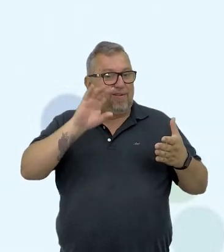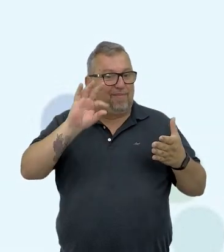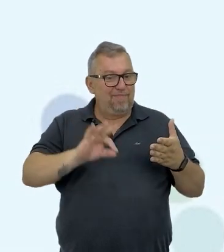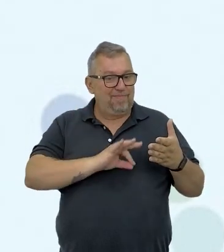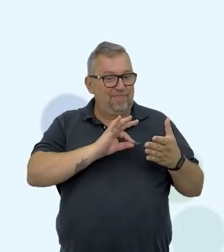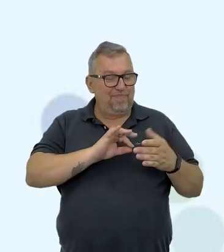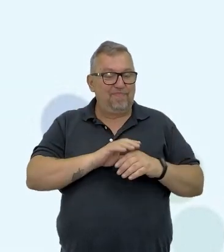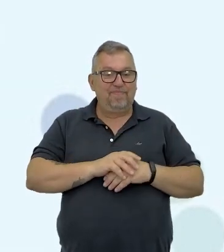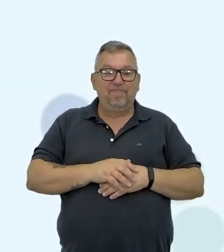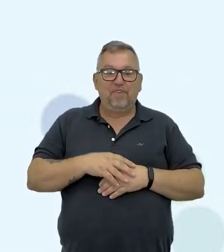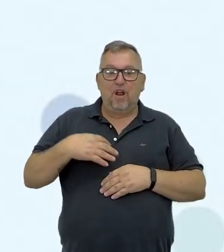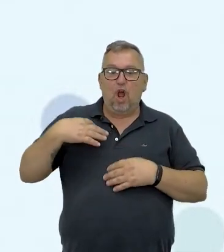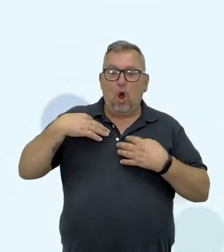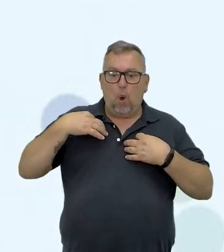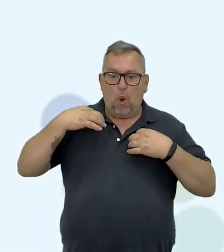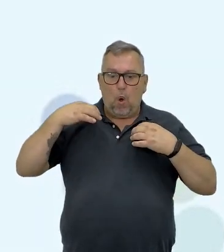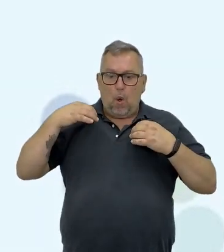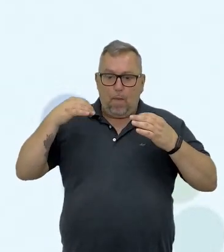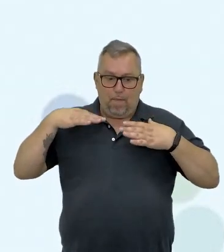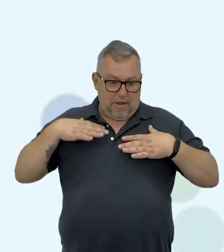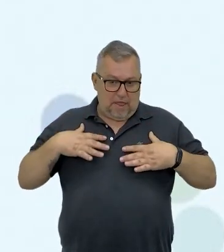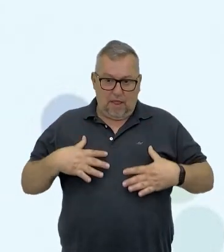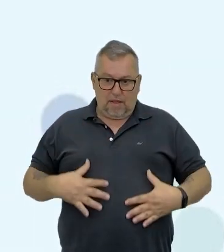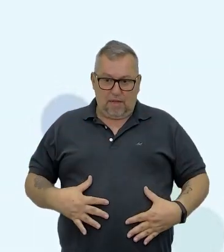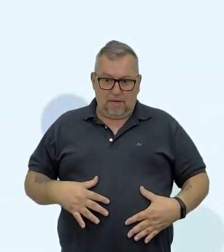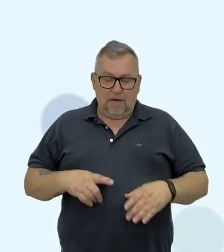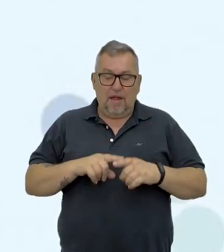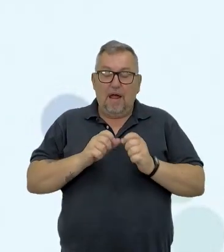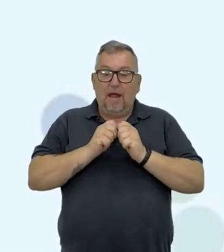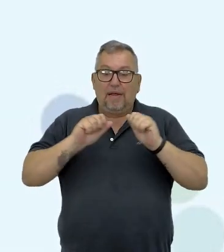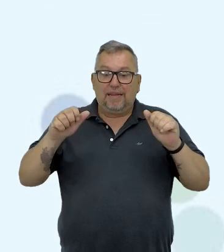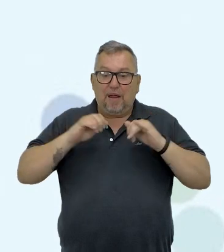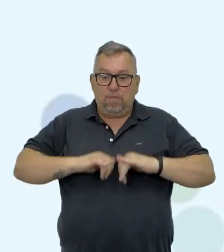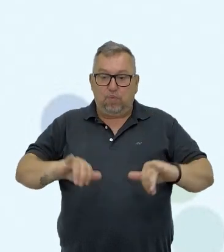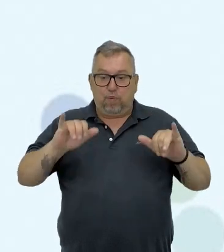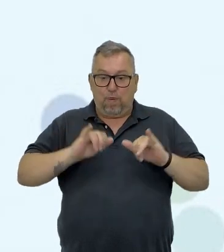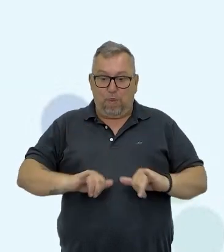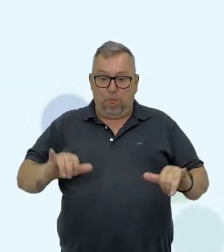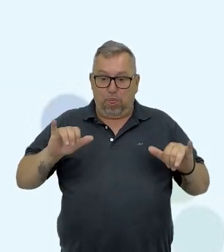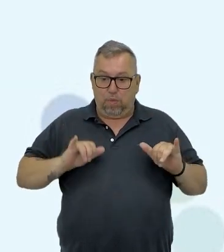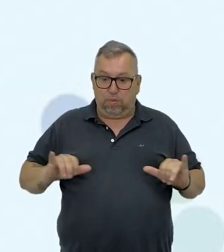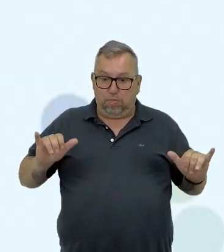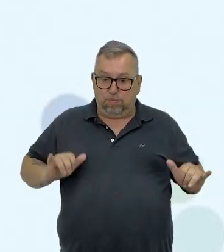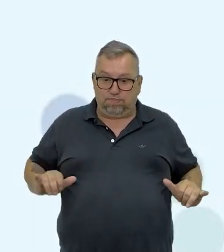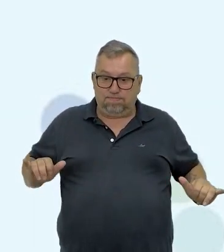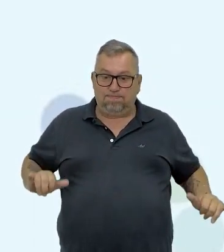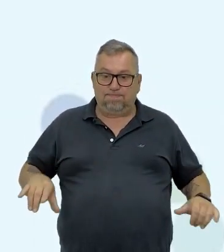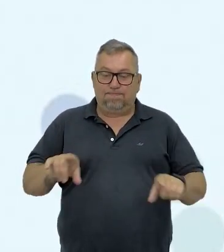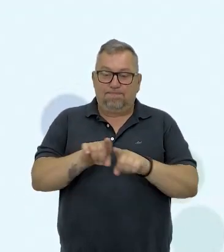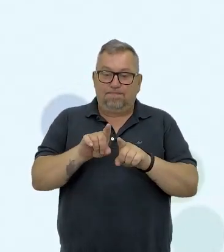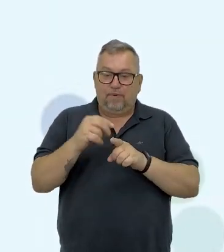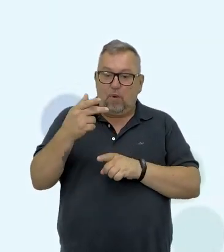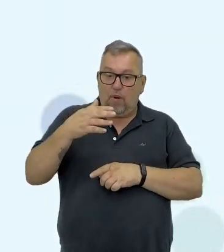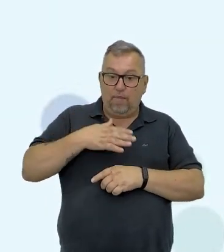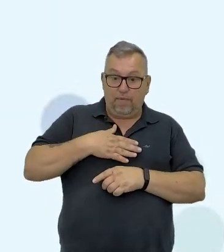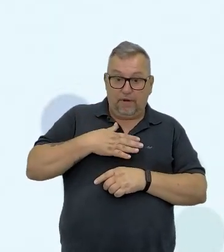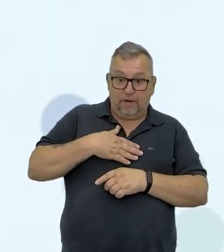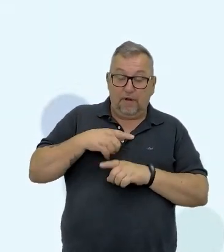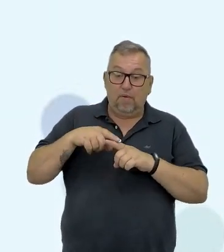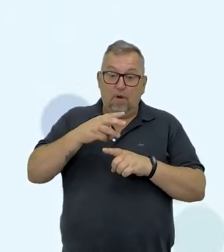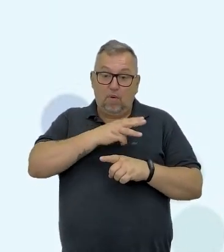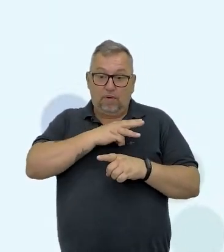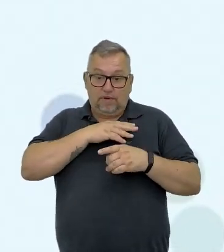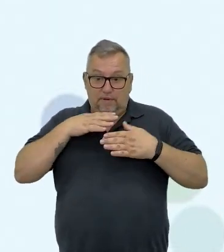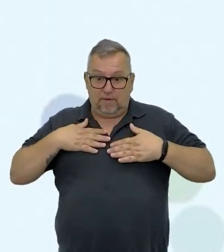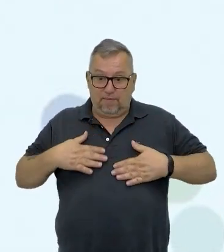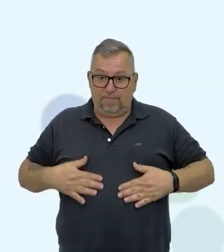roupas que não tenham muitas propagandas também, tá? Roupas básicas, sem propagandas. Uma camisa assim, igual a minha, igual a do